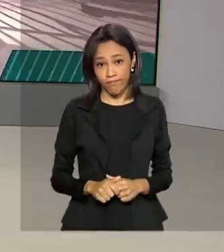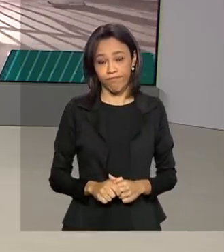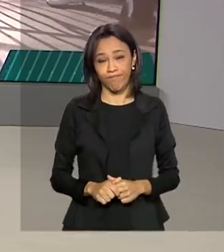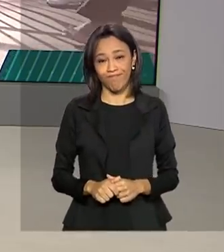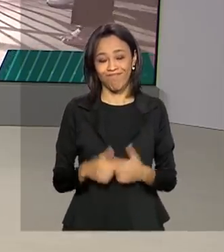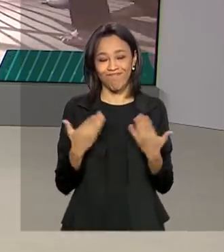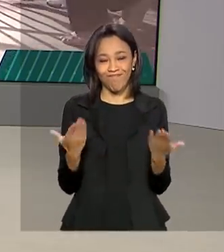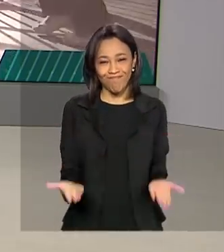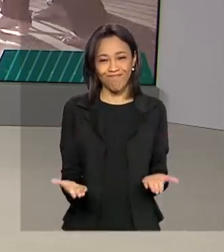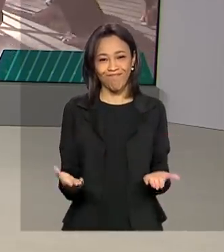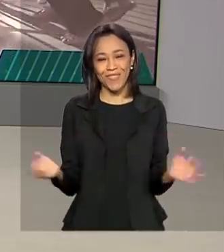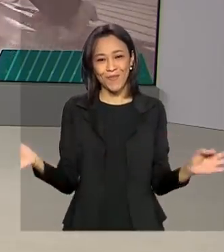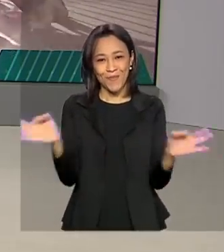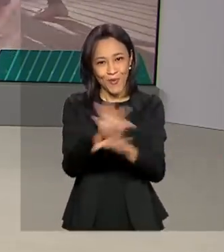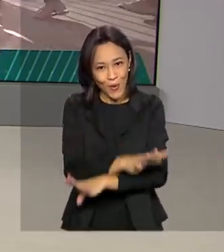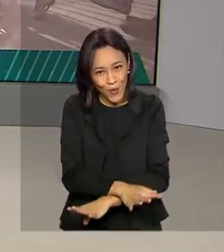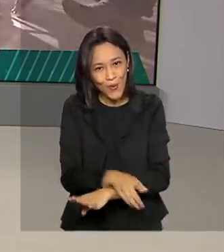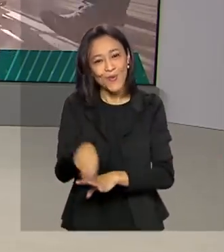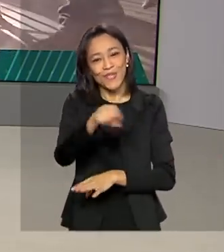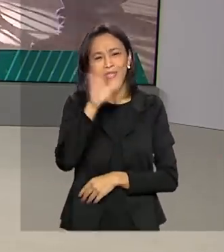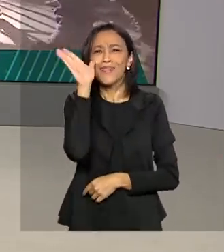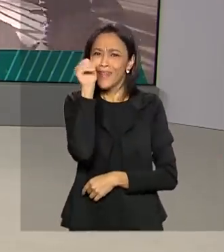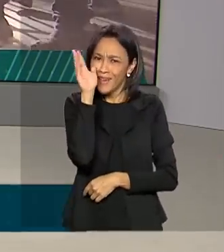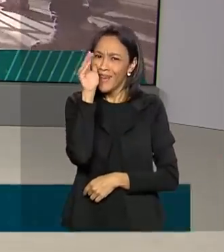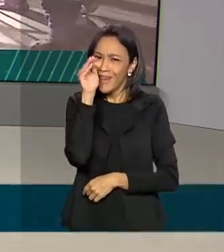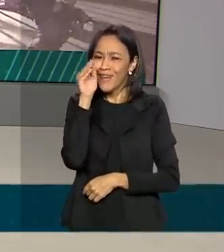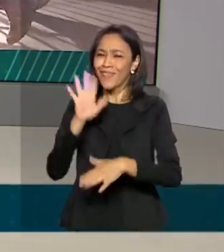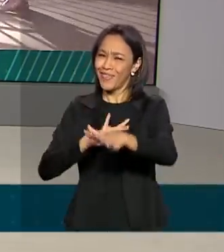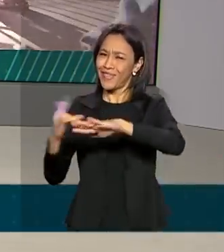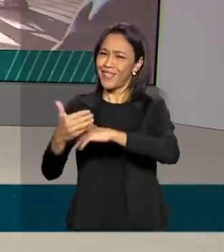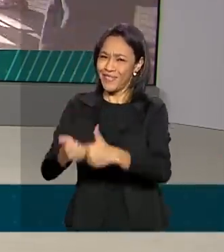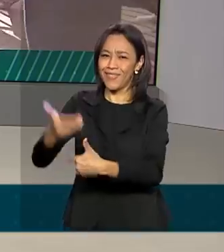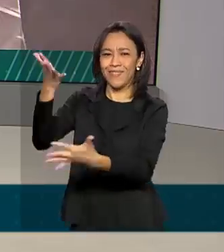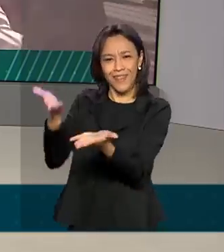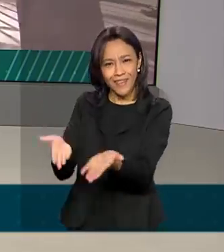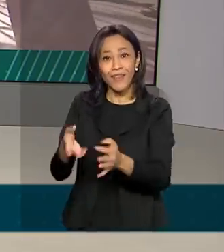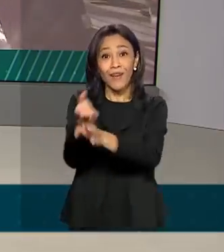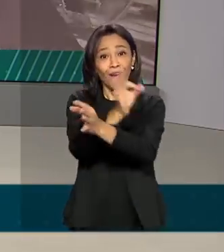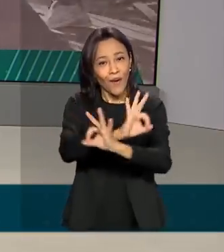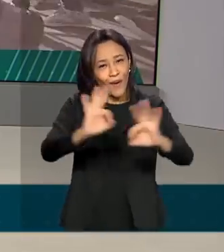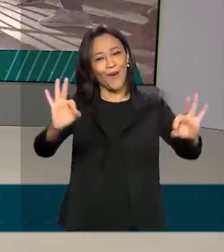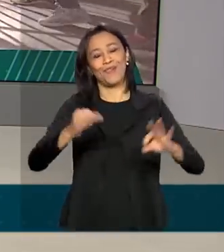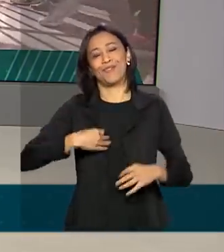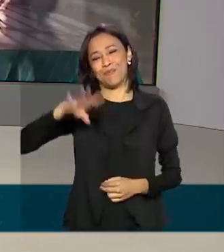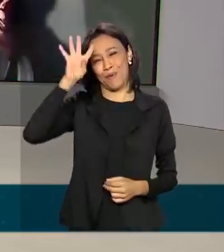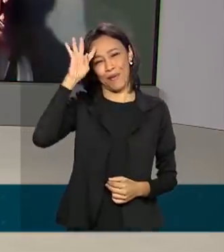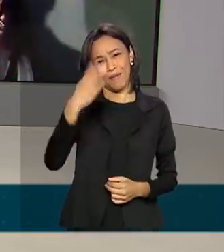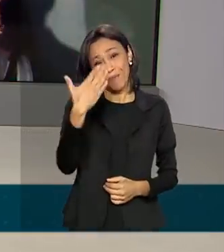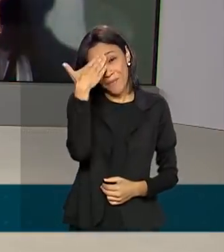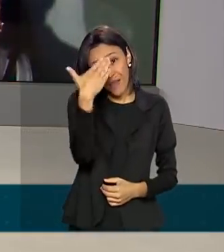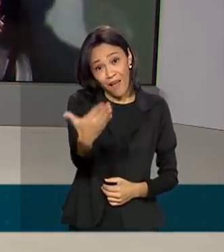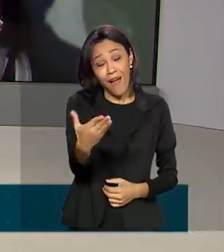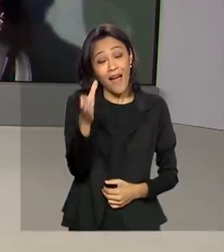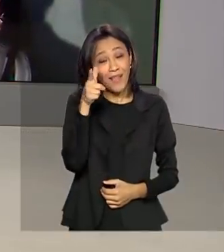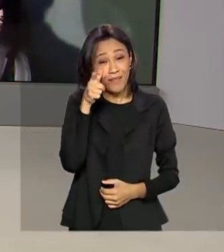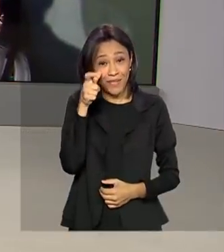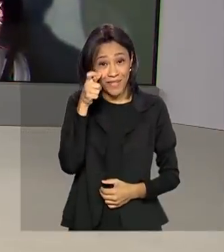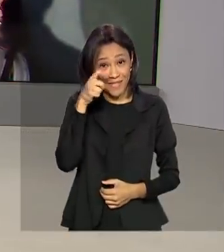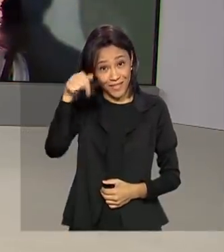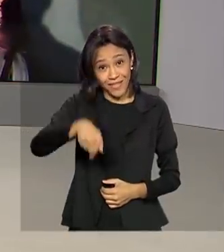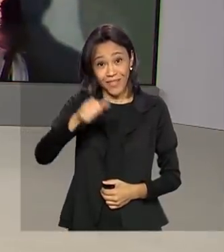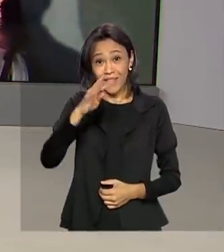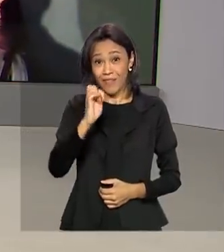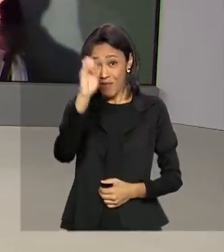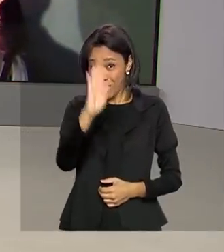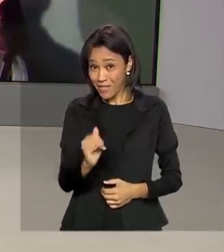O Brasil em Dia termina aqui. Nos acompanhe também pelas redes sociais. Ótima quarta-feira para você. Obrigada pela sua audiência aqui na TV